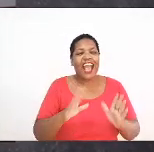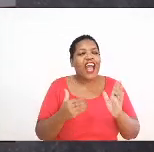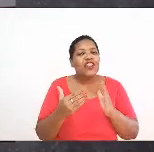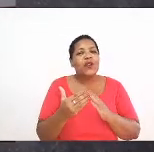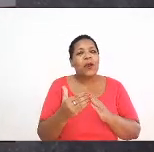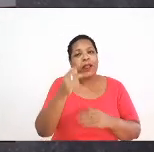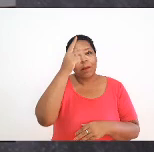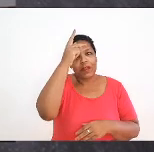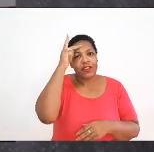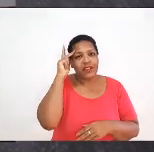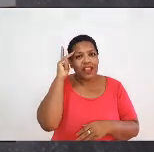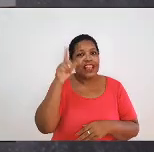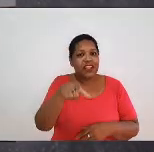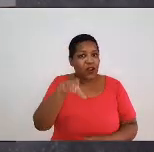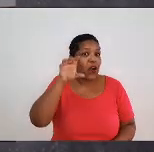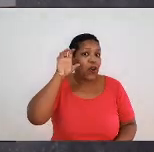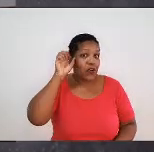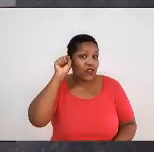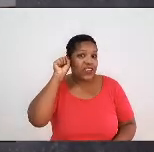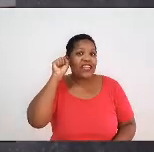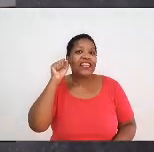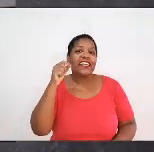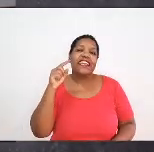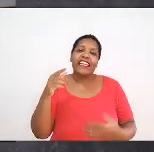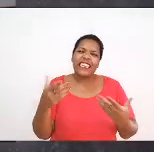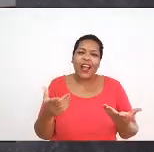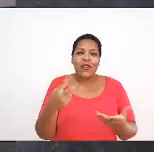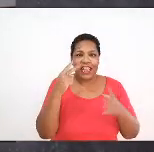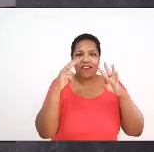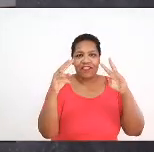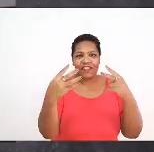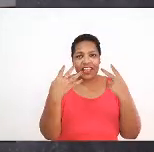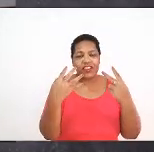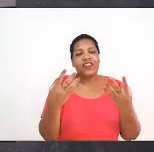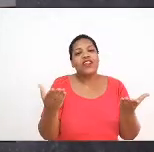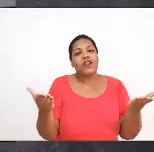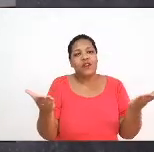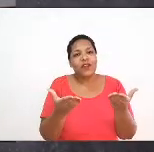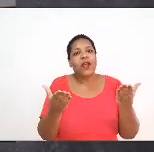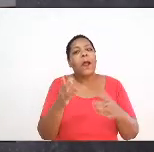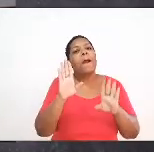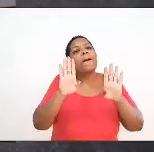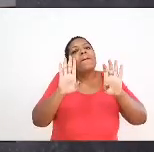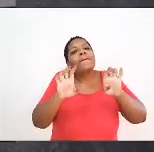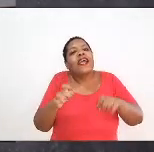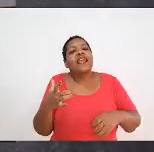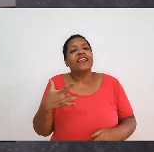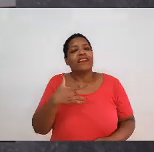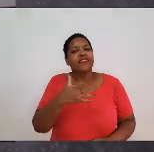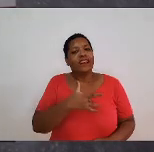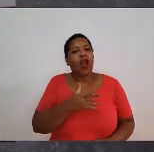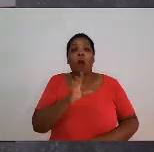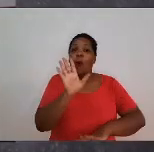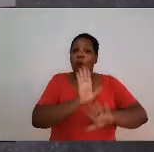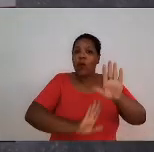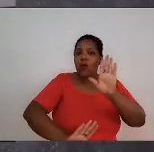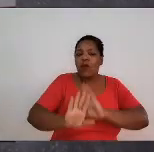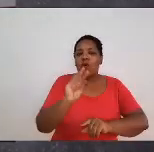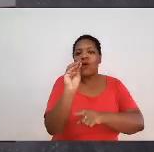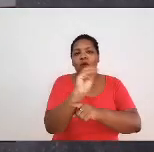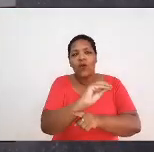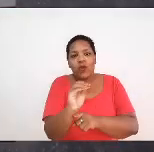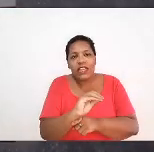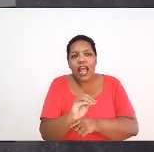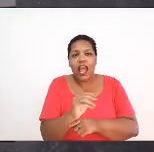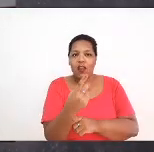escutar até agora, enfim, que todos possamos ficar bem, se cuidar, e cuidarmos uns dos outros